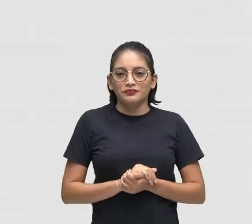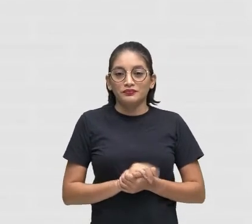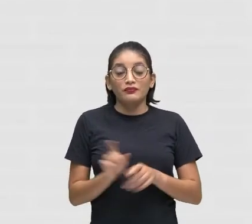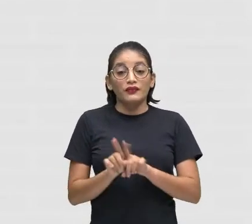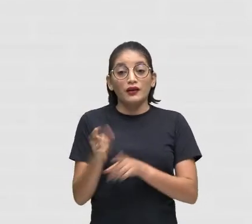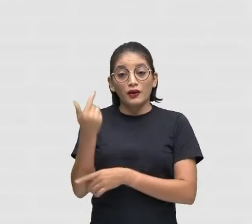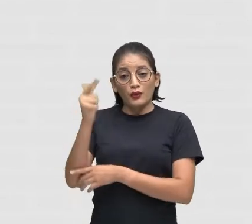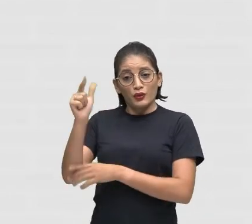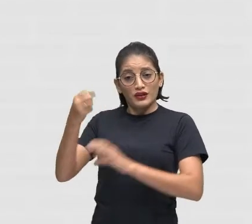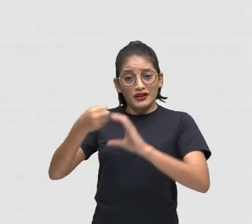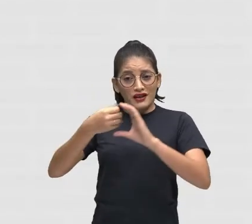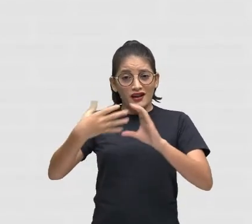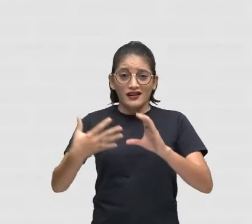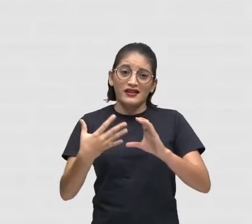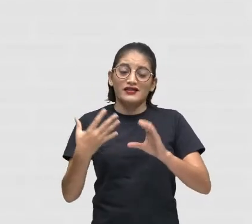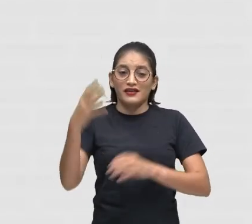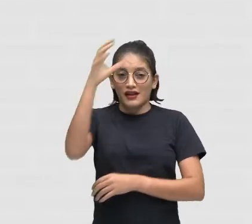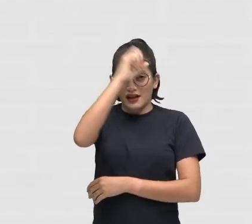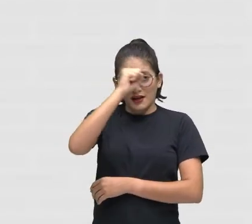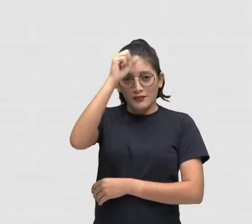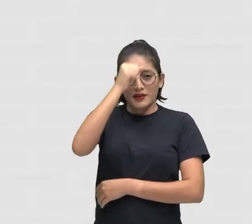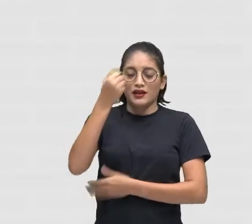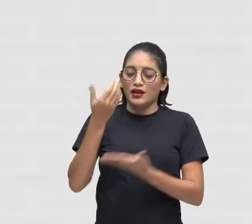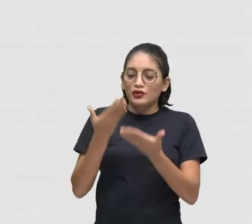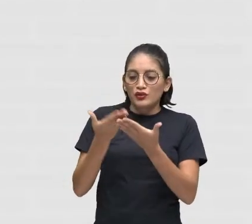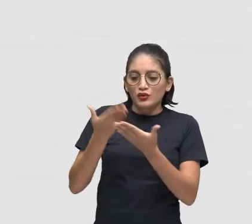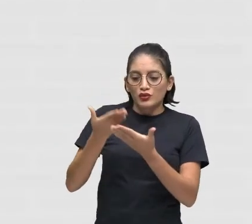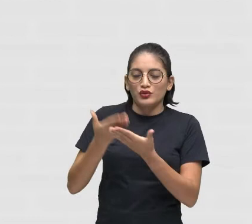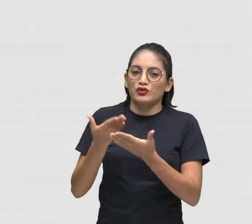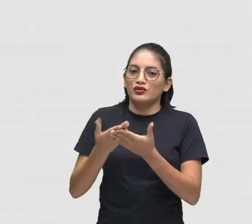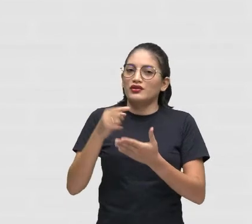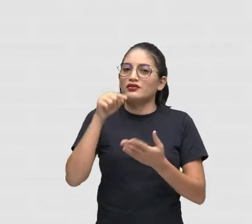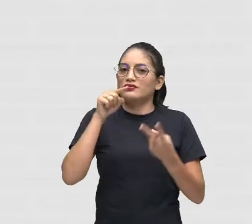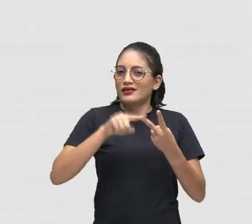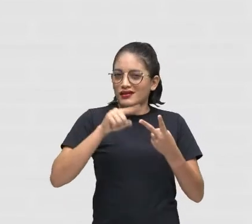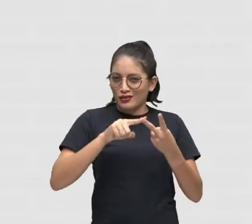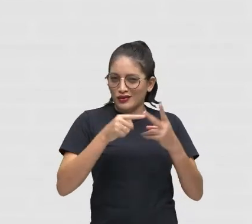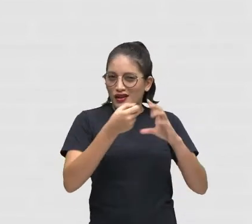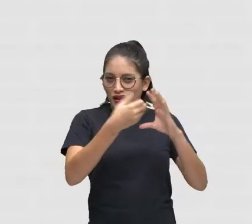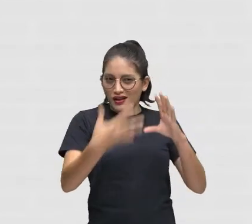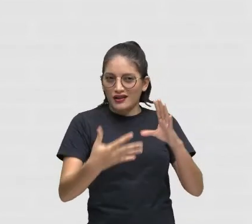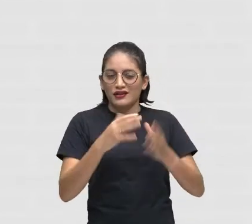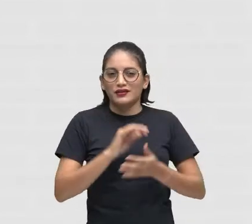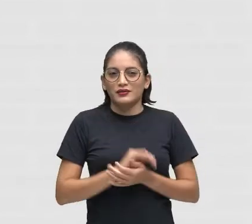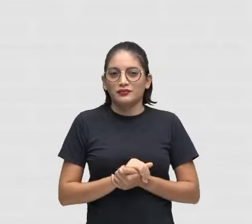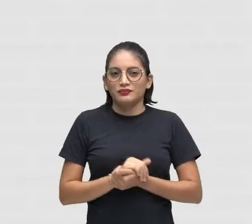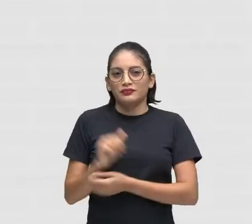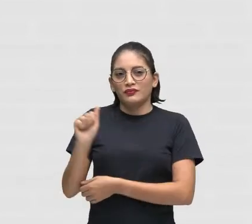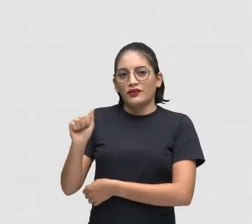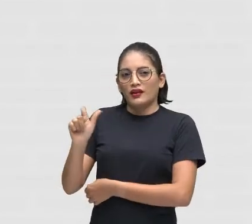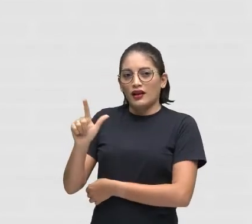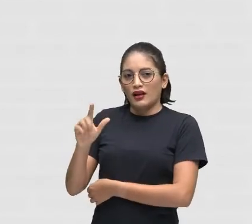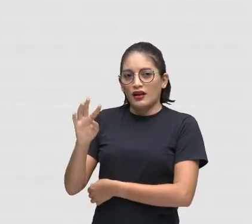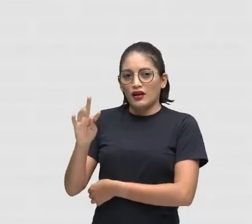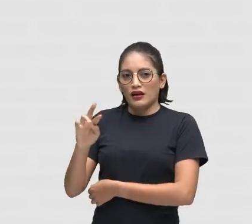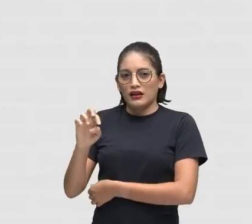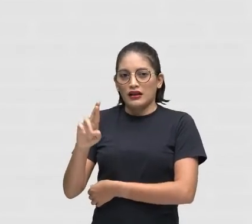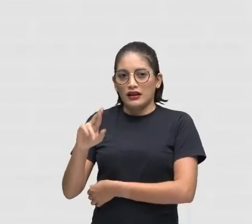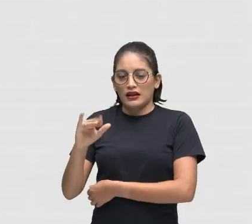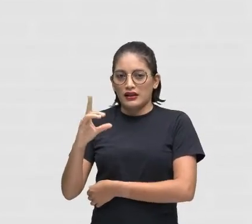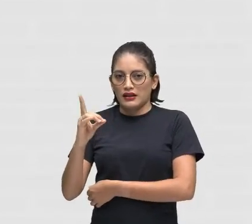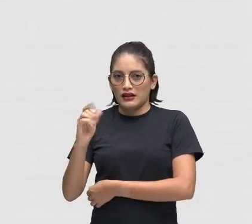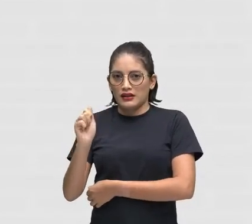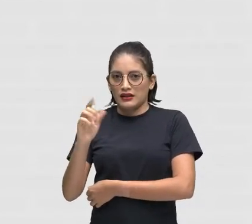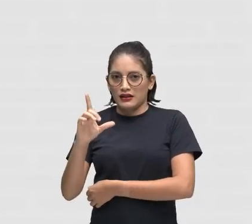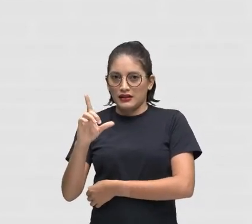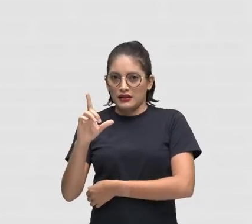Também Que nós vamos Aprender Estudando Essa competência É a alteridade O que que Vem a